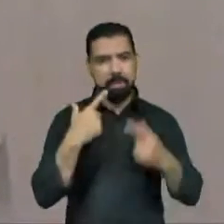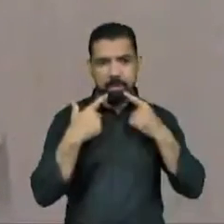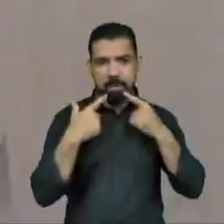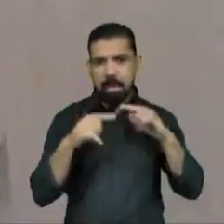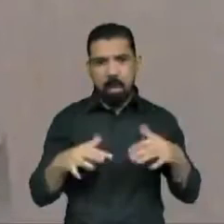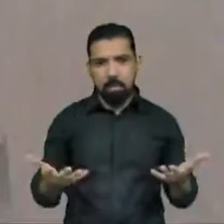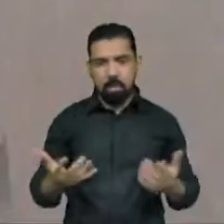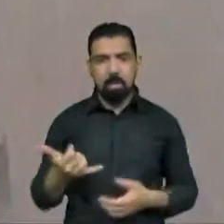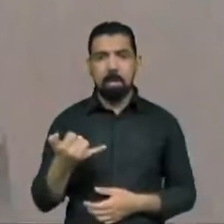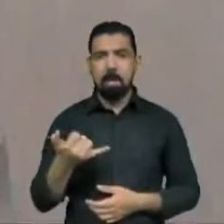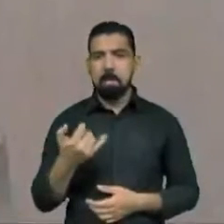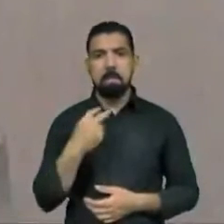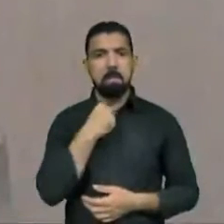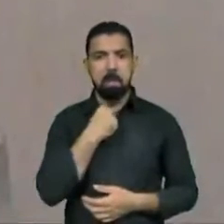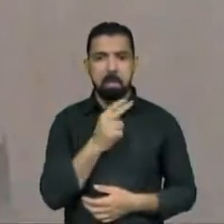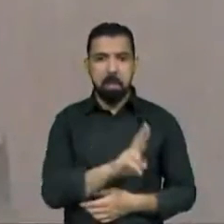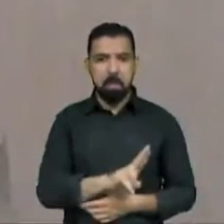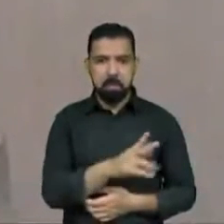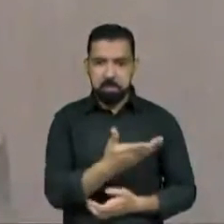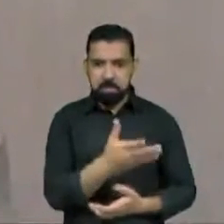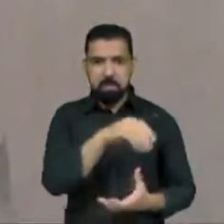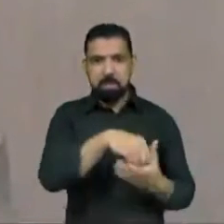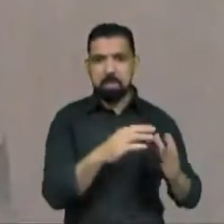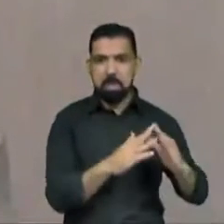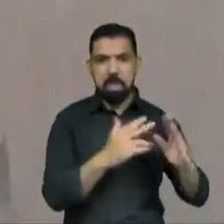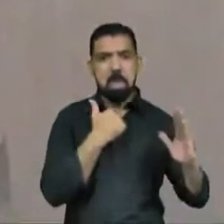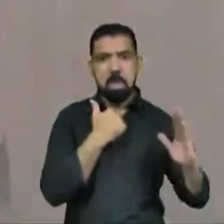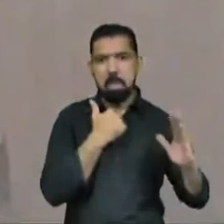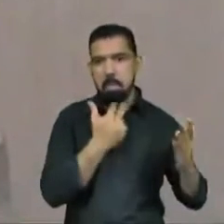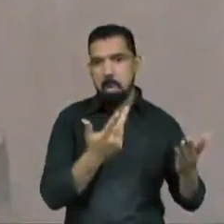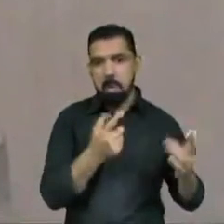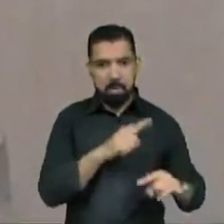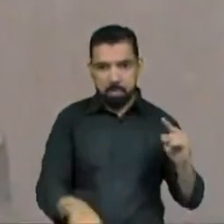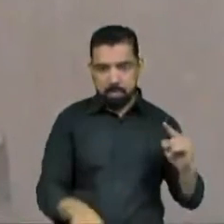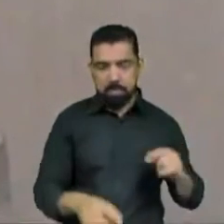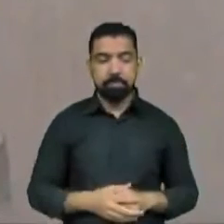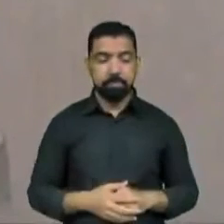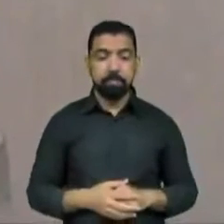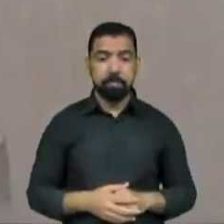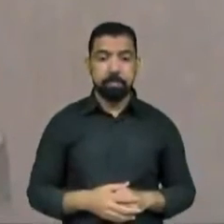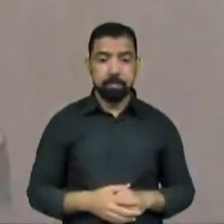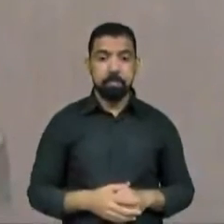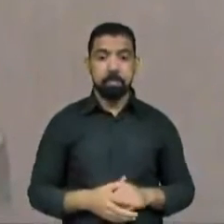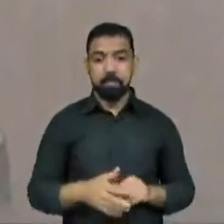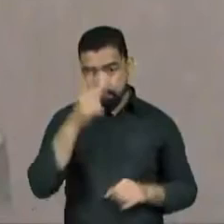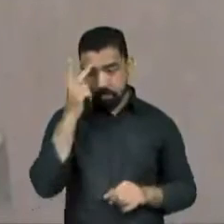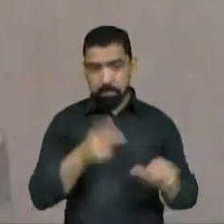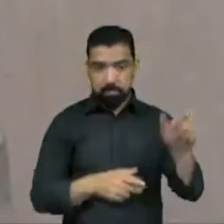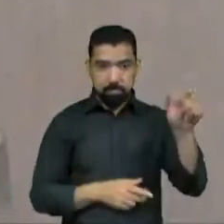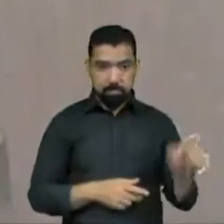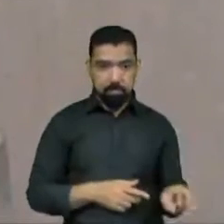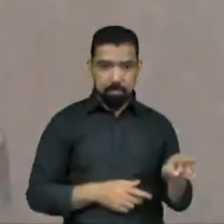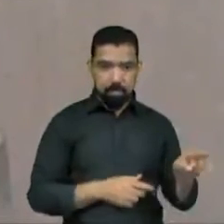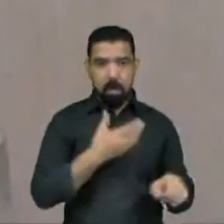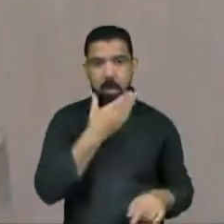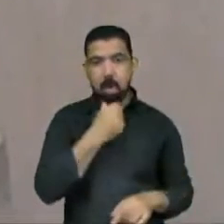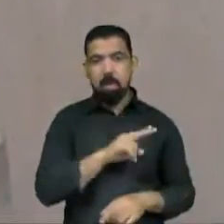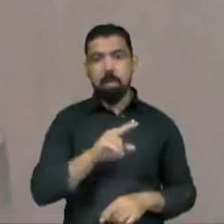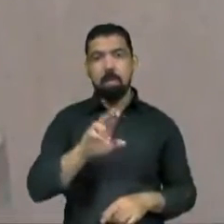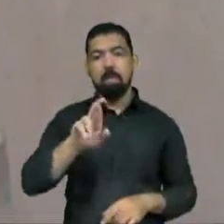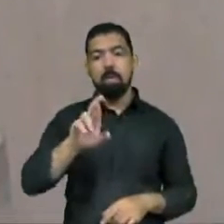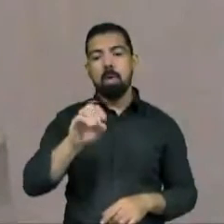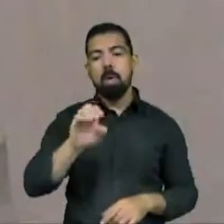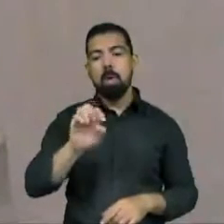criminalmente não pode ter armas. E esta pessoa que está condenada, que não poderia ter armas, ontem,